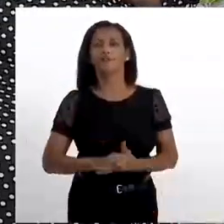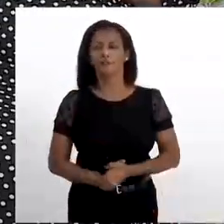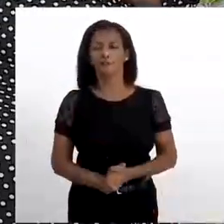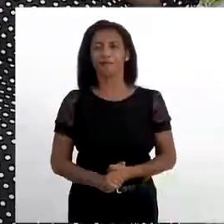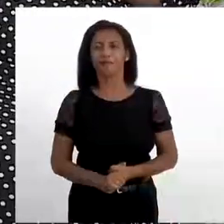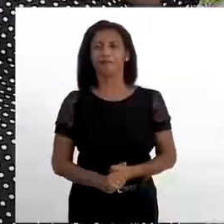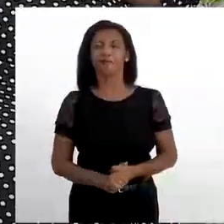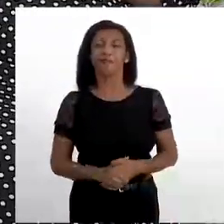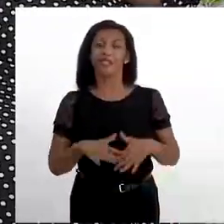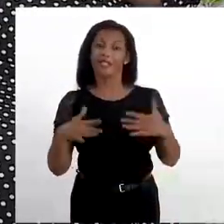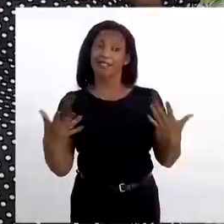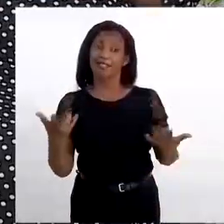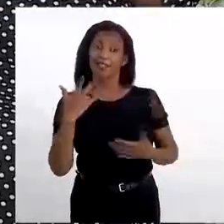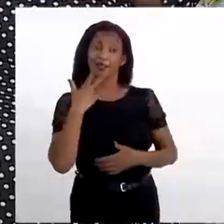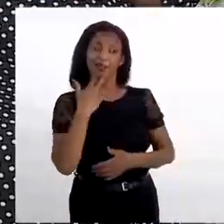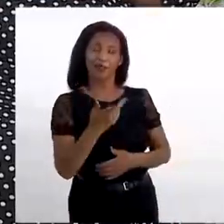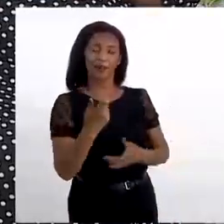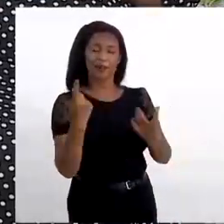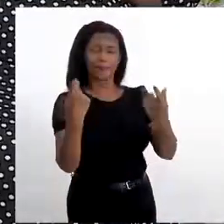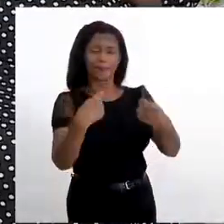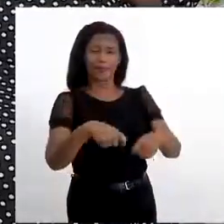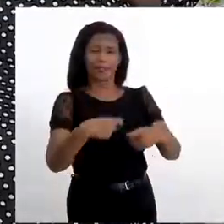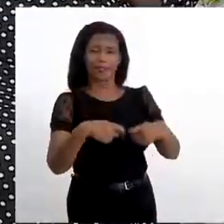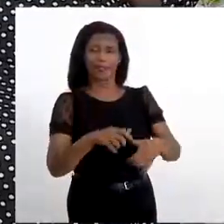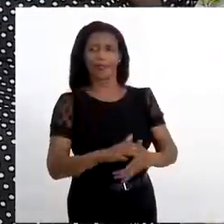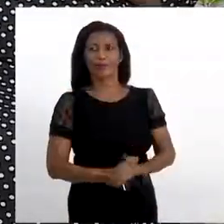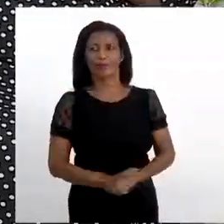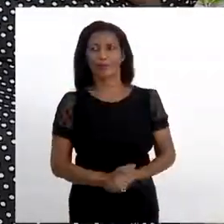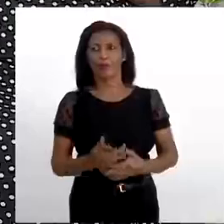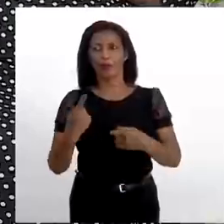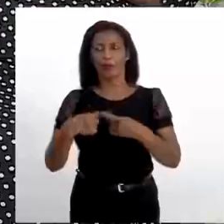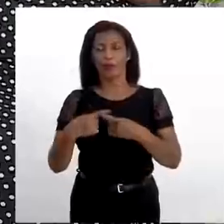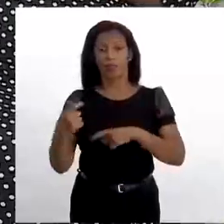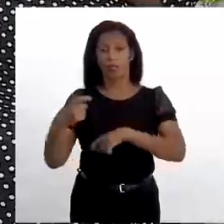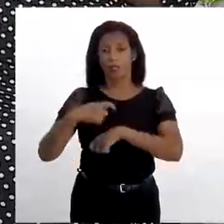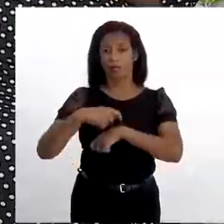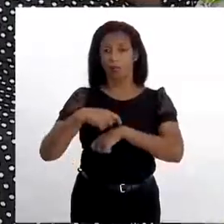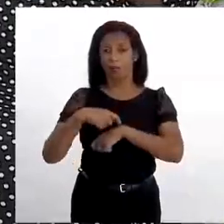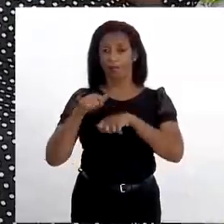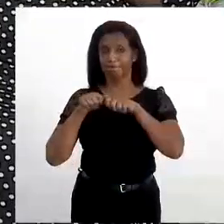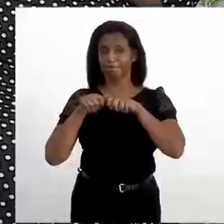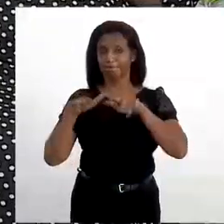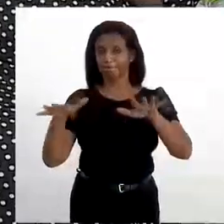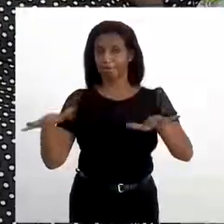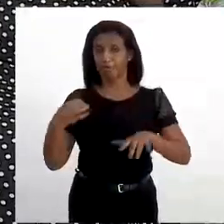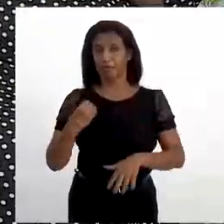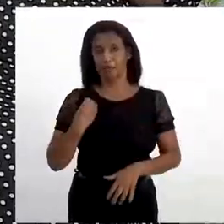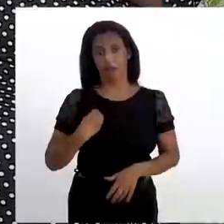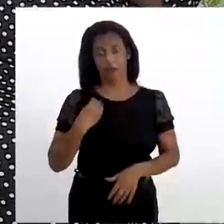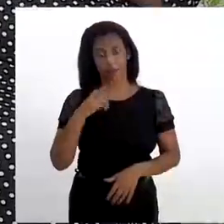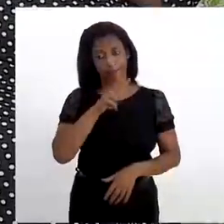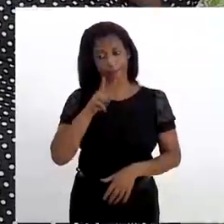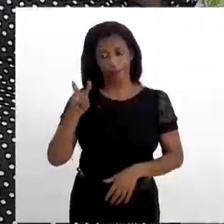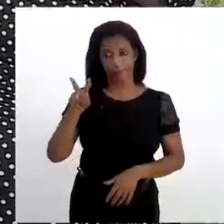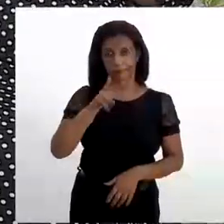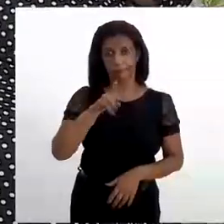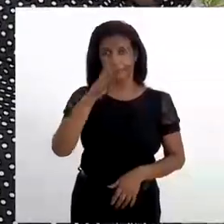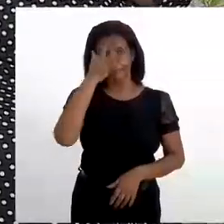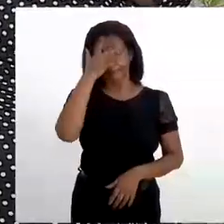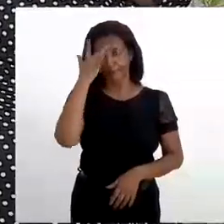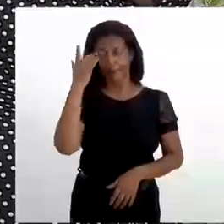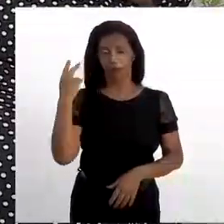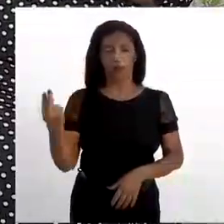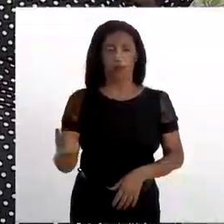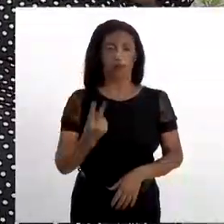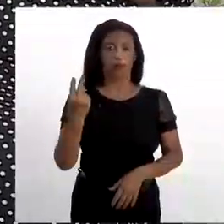na época levando material da Renafro. Então, vou lhe dizer uma coisa. preciso. Né? É. Porque nesse momento de pandemia nós estamos vendo